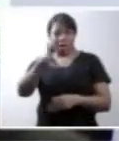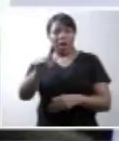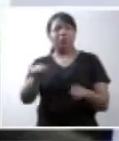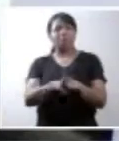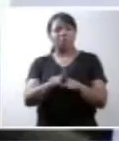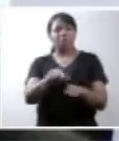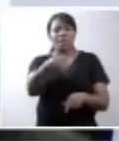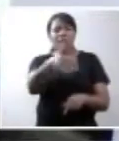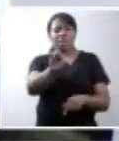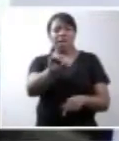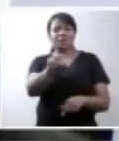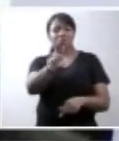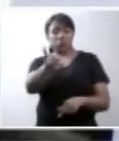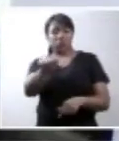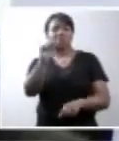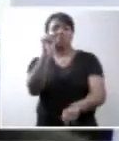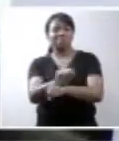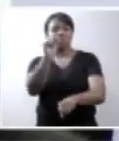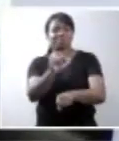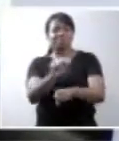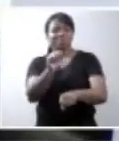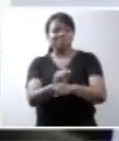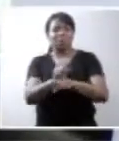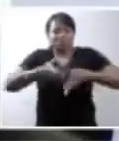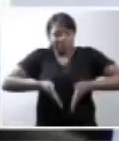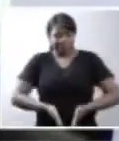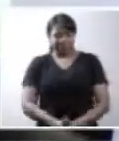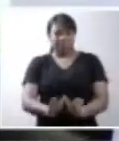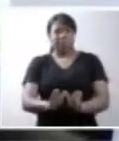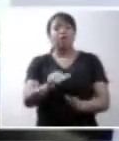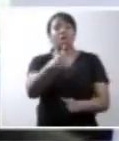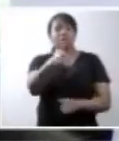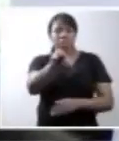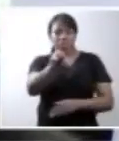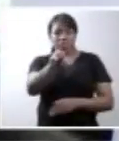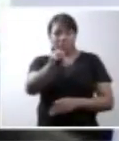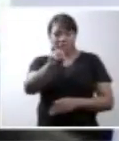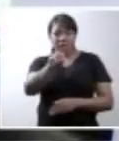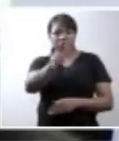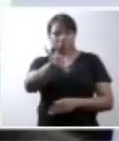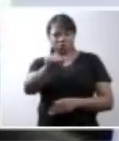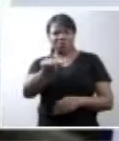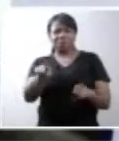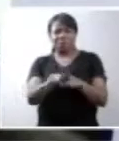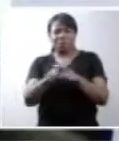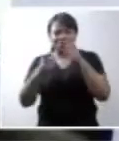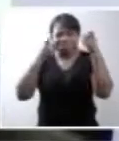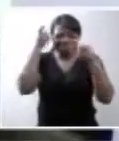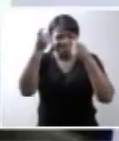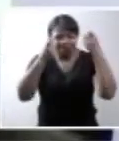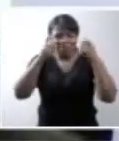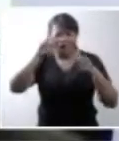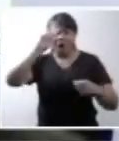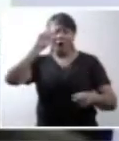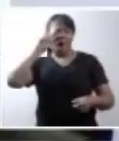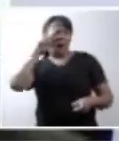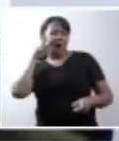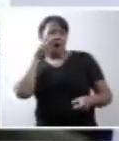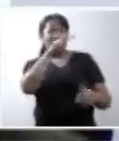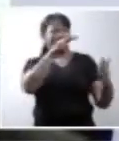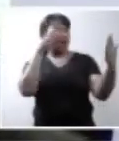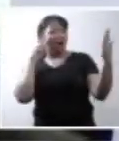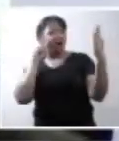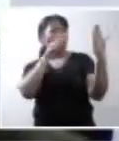dias de espera para poder fazer antecipação do parto. Dez dias de tortura. O pior era olhar no espelho